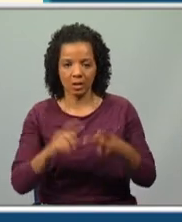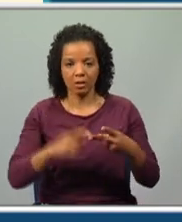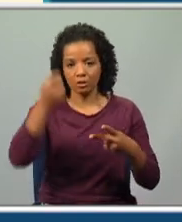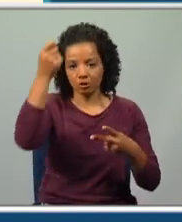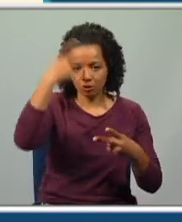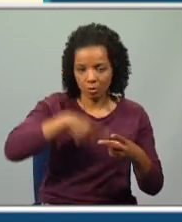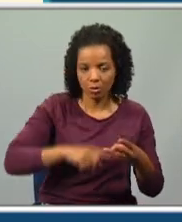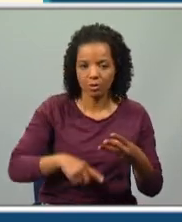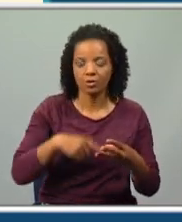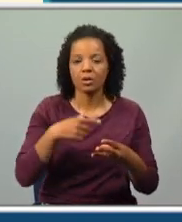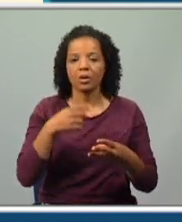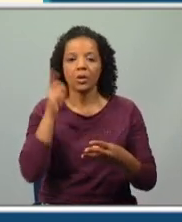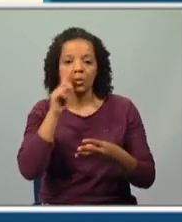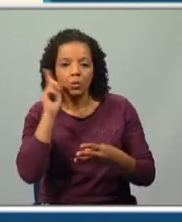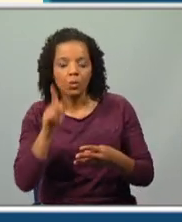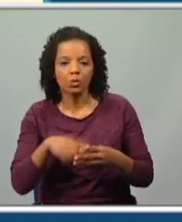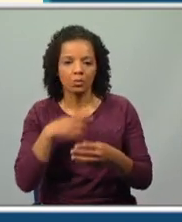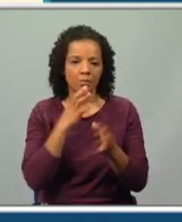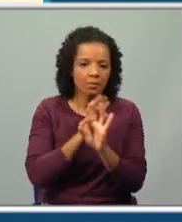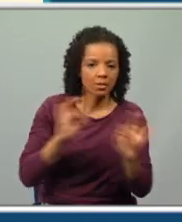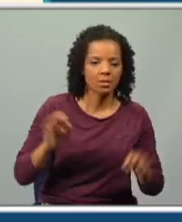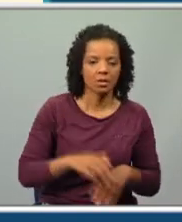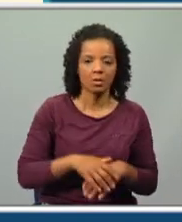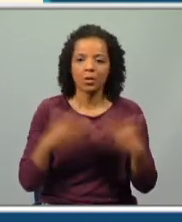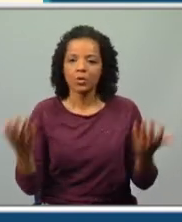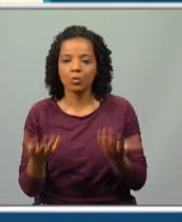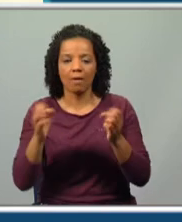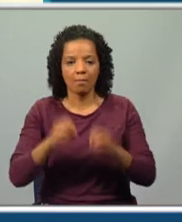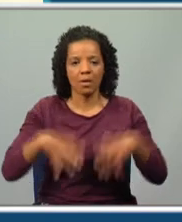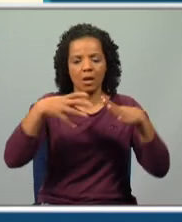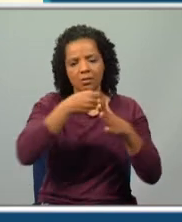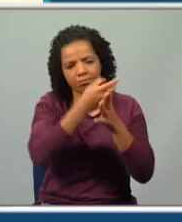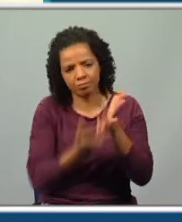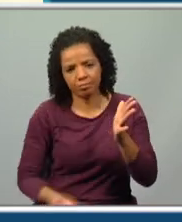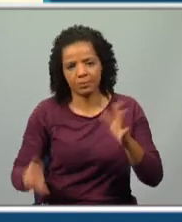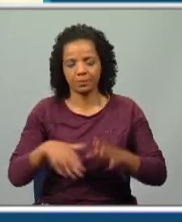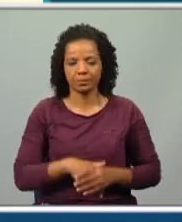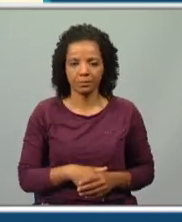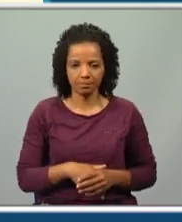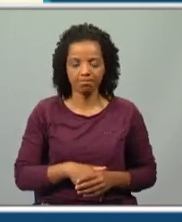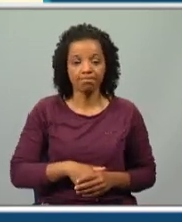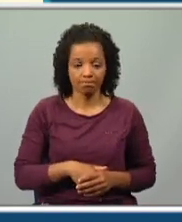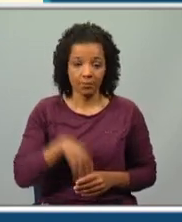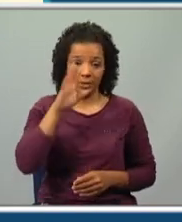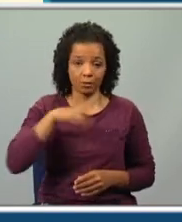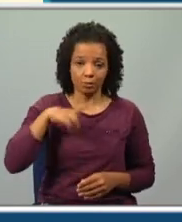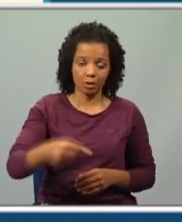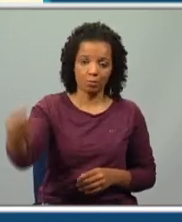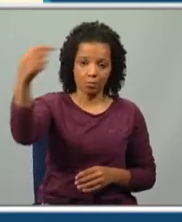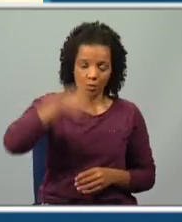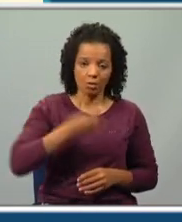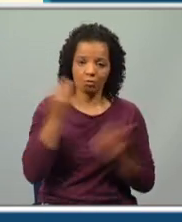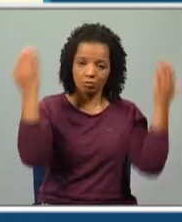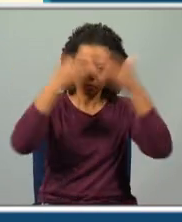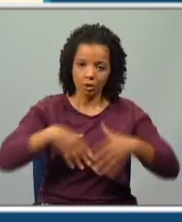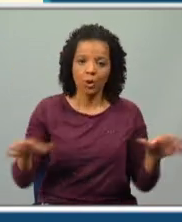Histórias, O Tesouro, A Perfeição, O Suave Milagre, etc. Sempre que vem a Portugal, janta